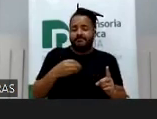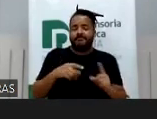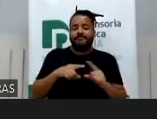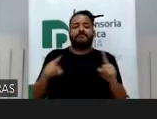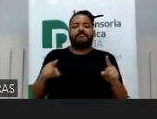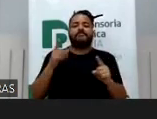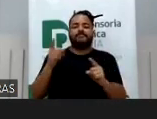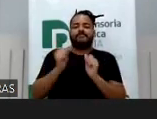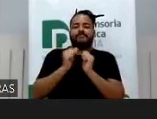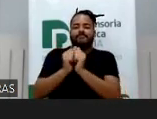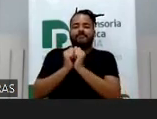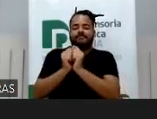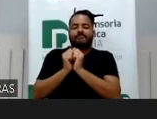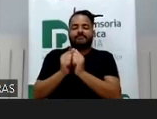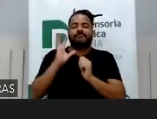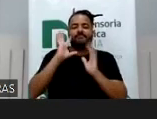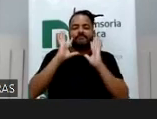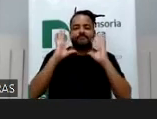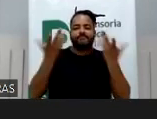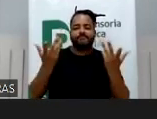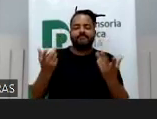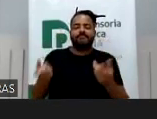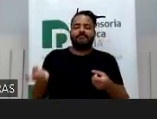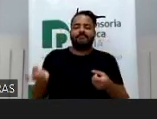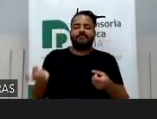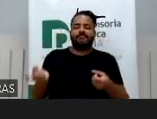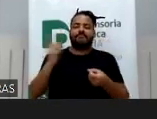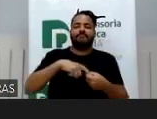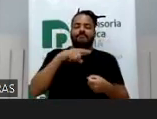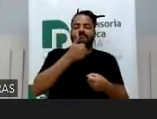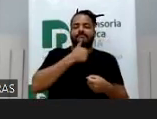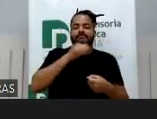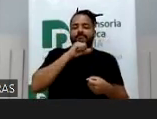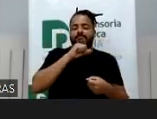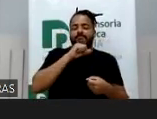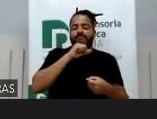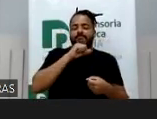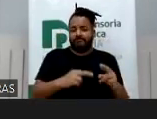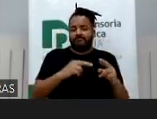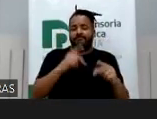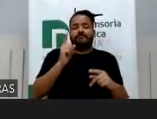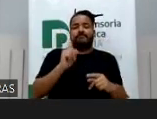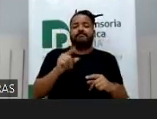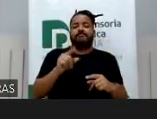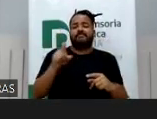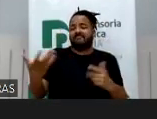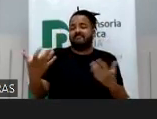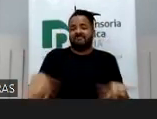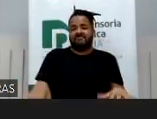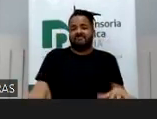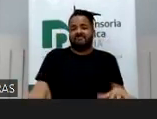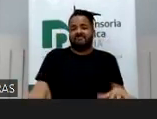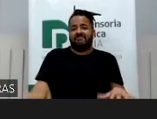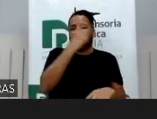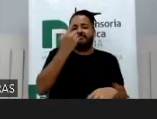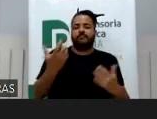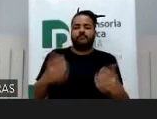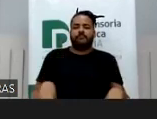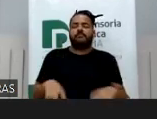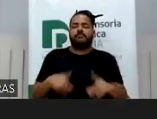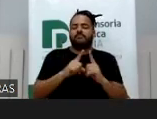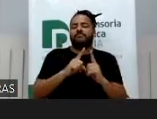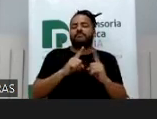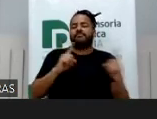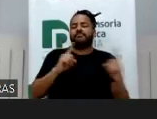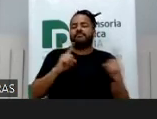na convivência se resolveu, mas o oposto não está acontecendo, a mãe diz, eu tenho que respeitar, ela não deve ir, se ela não quer ir, ela não vai, e aí a distância